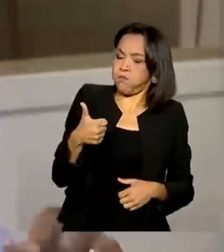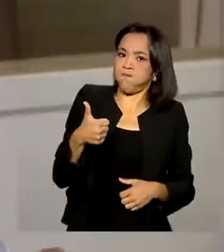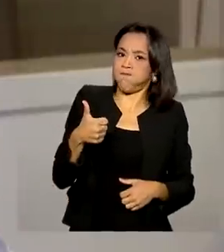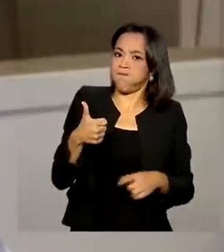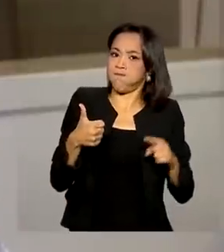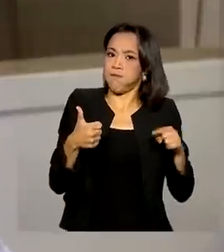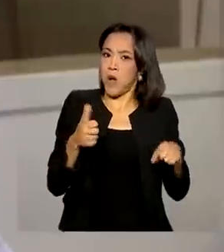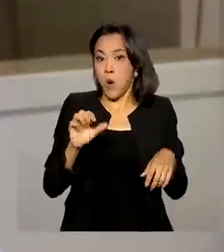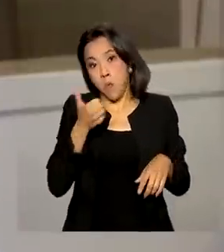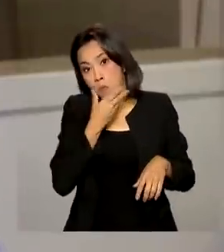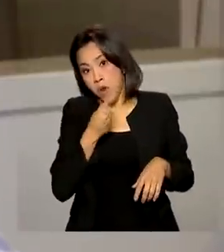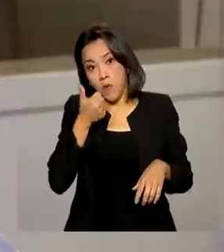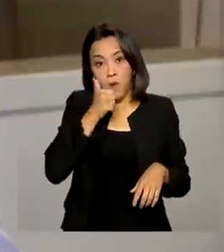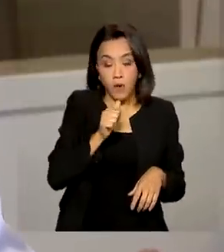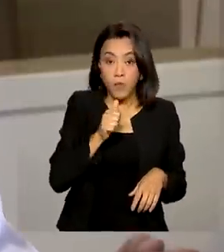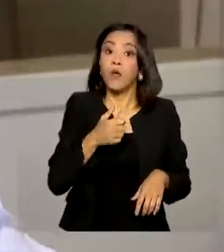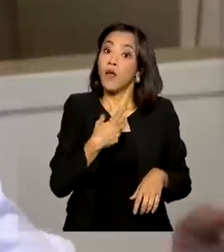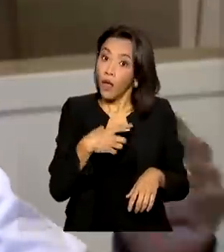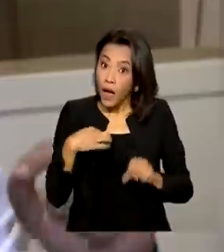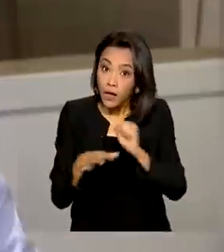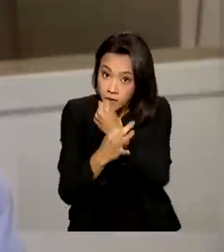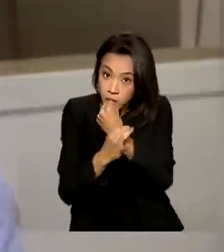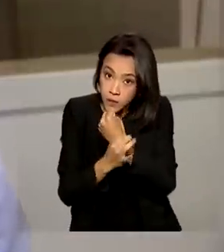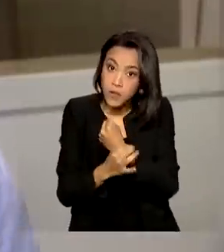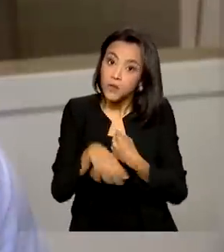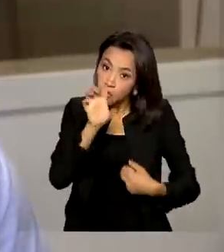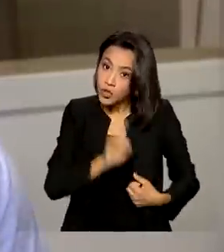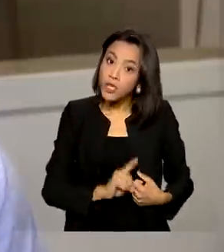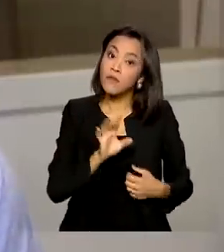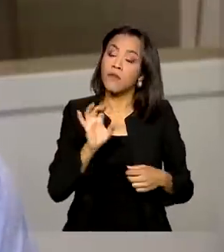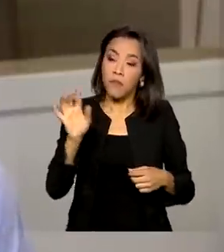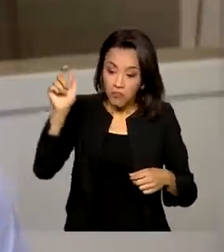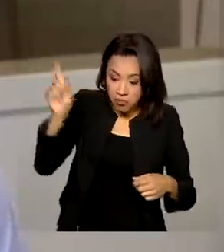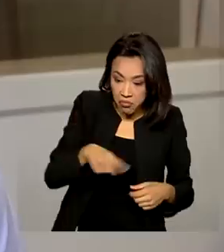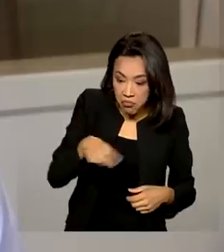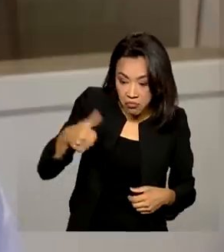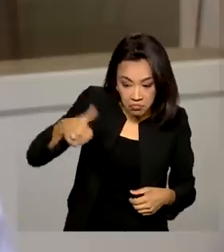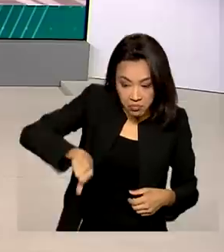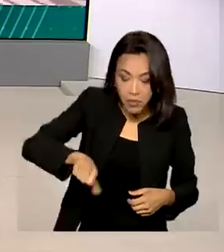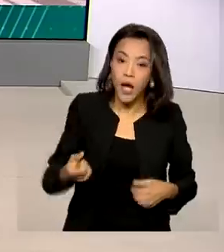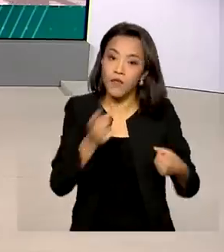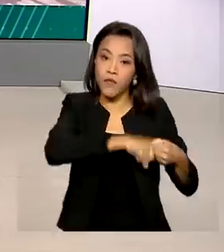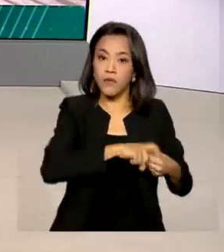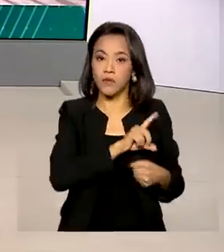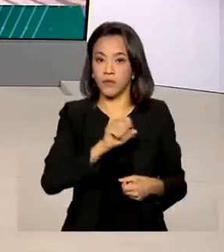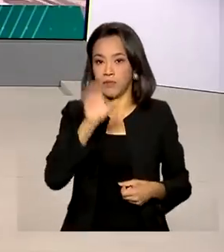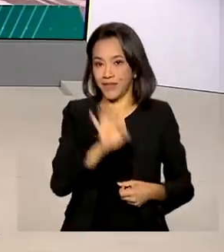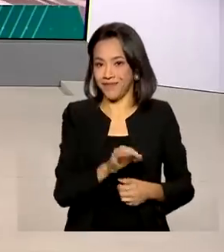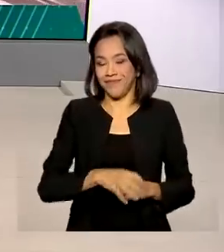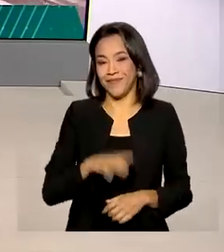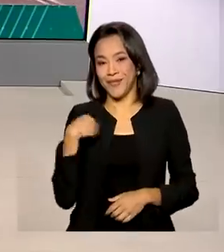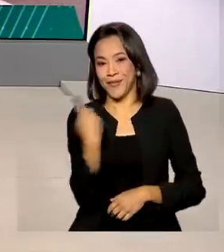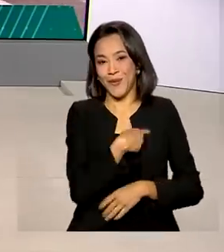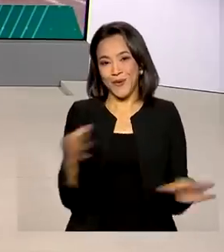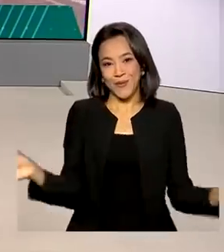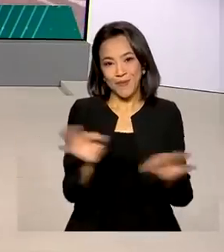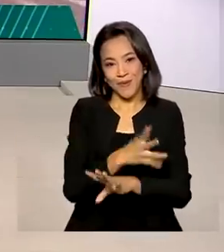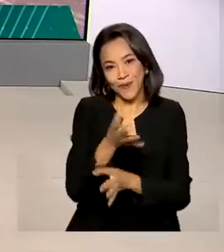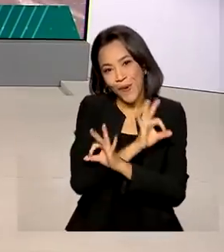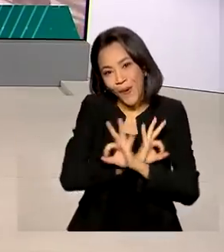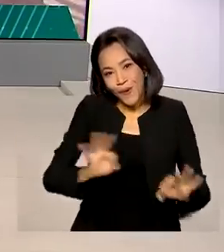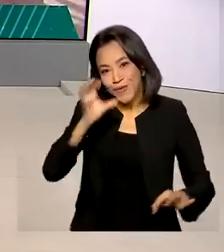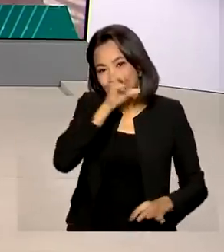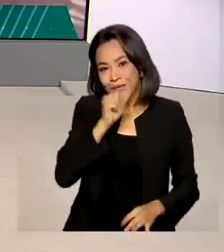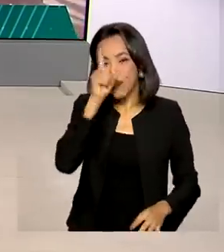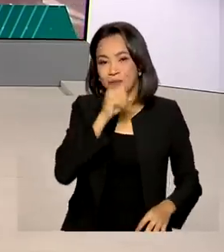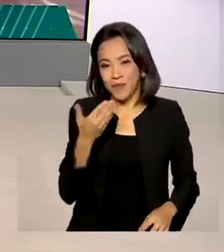ou ela tem garantido o seu direito de retorno imediato ao benefício. E a gente fica por aqui. Um ótimo